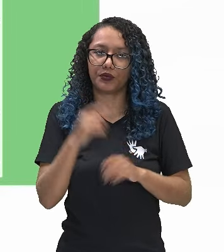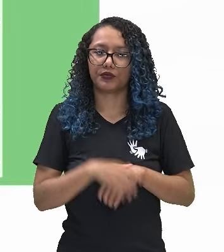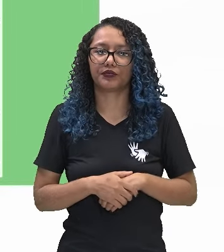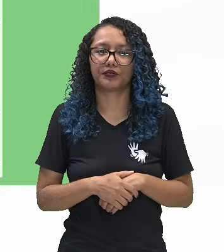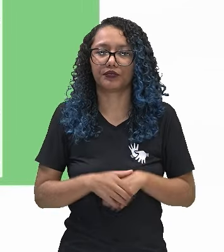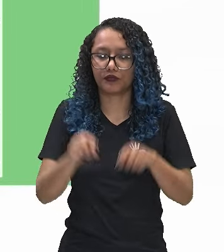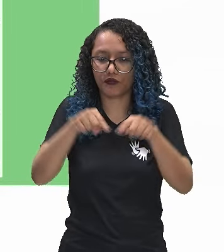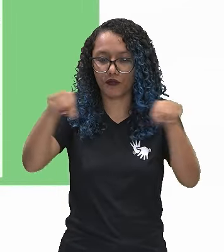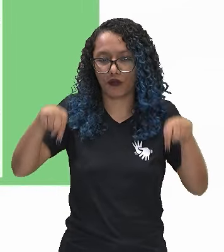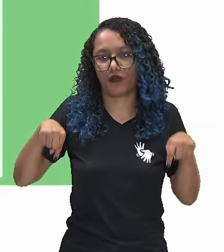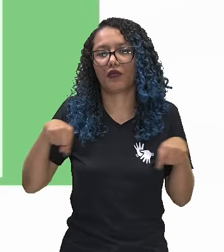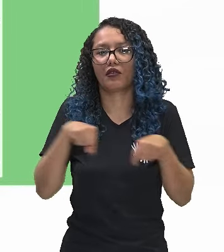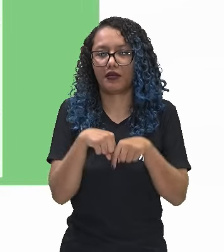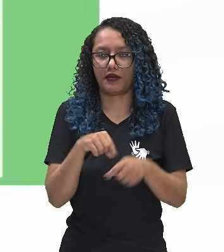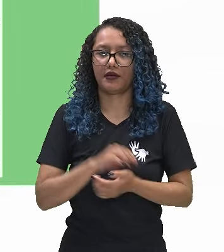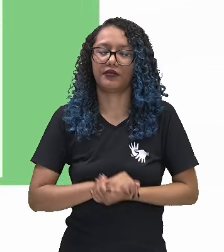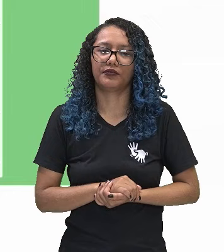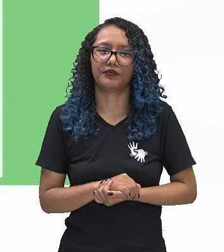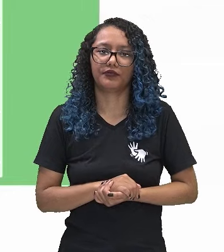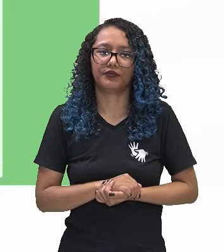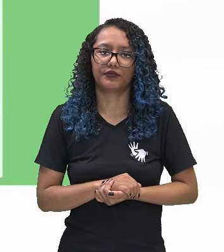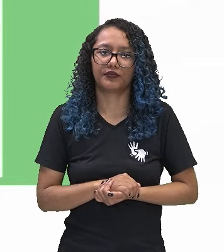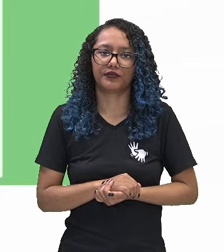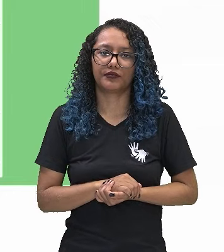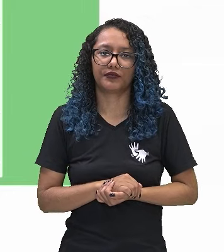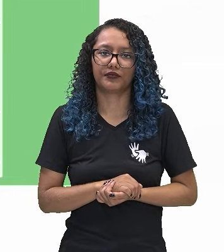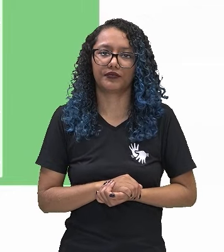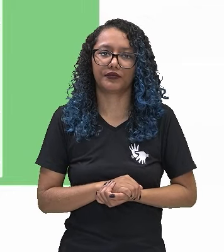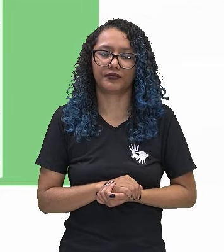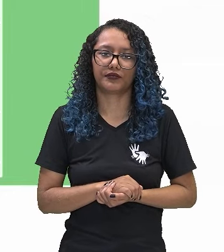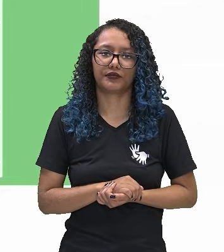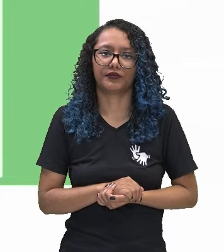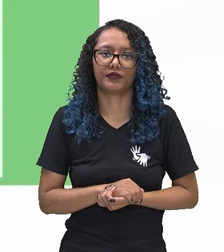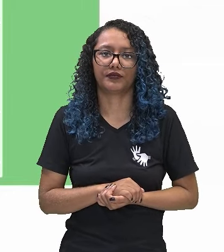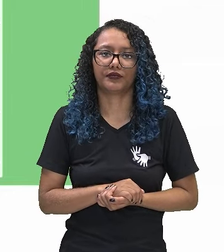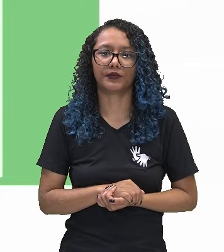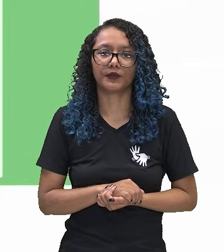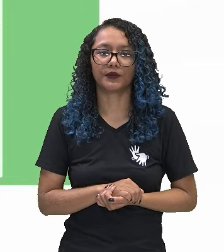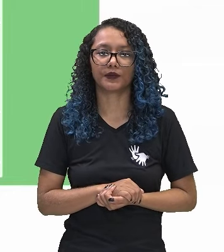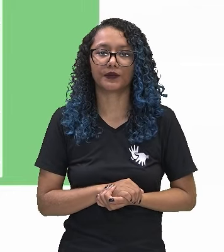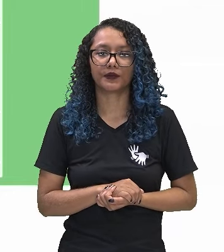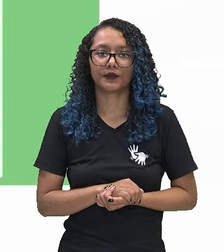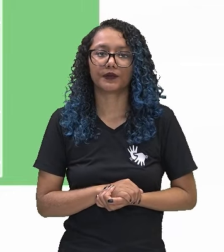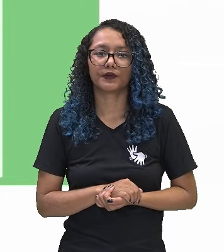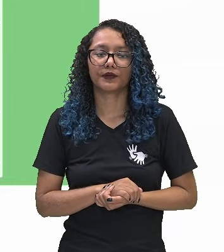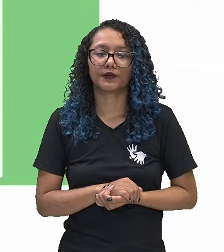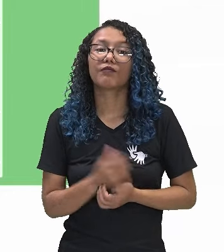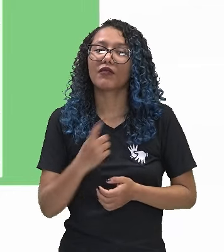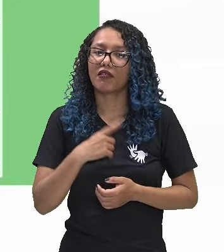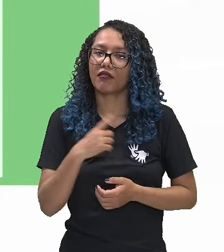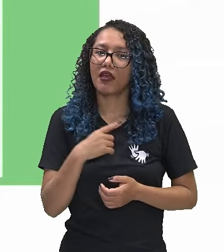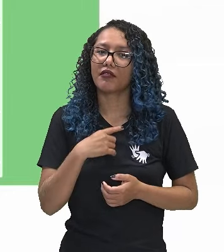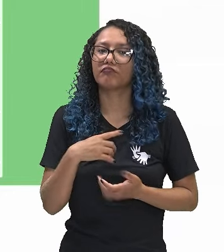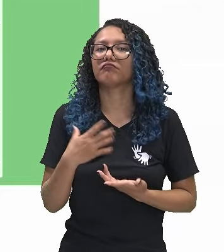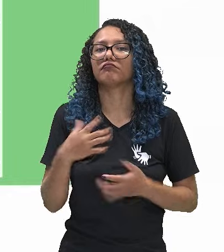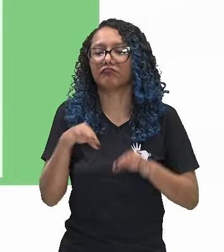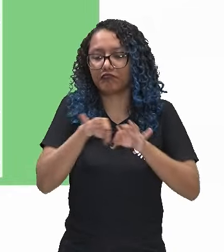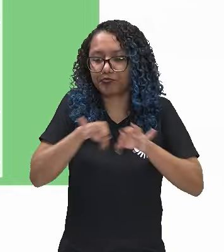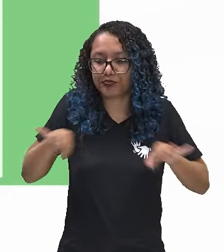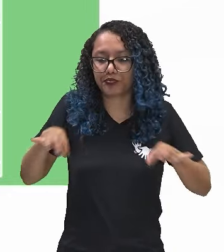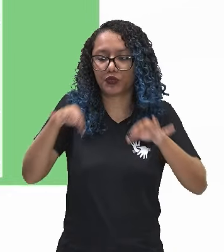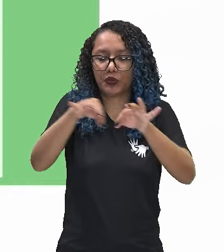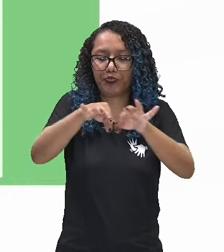pelas linhas laterais, as linhas de